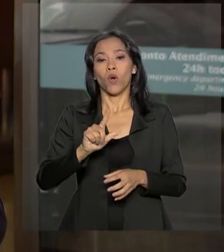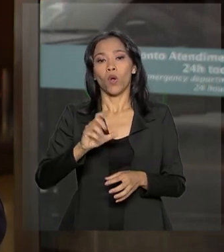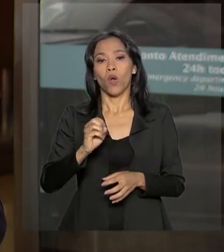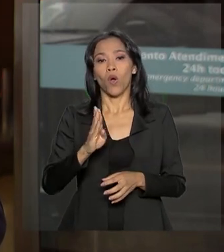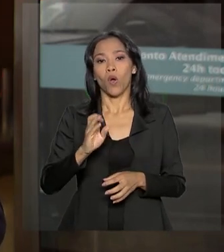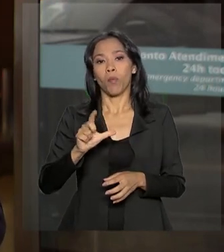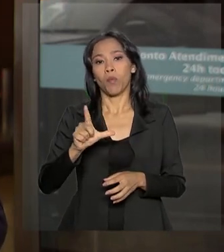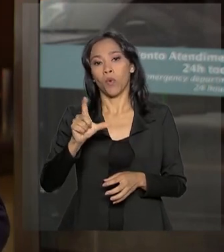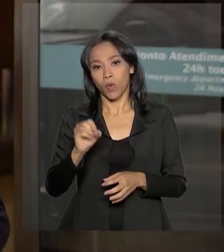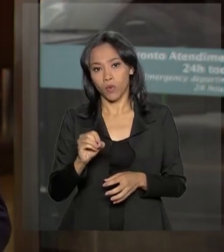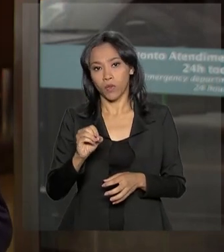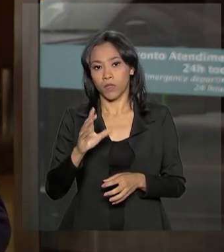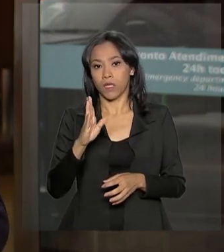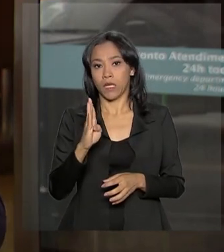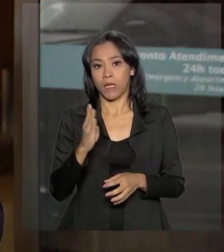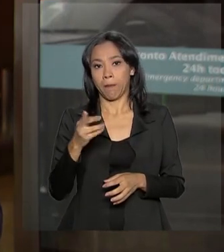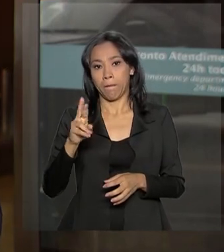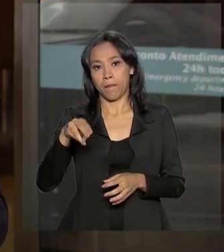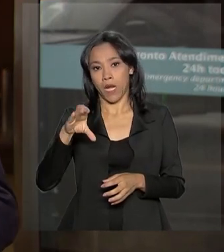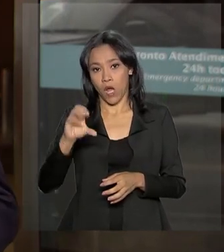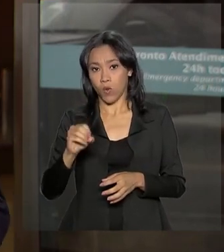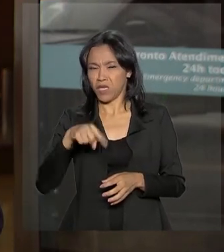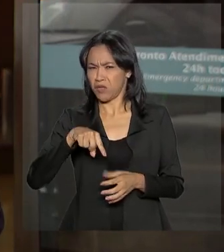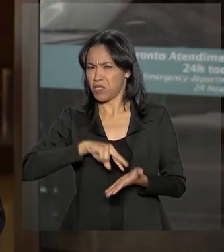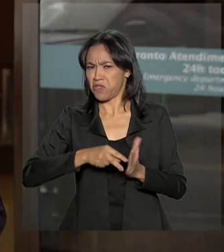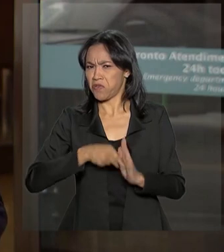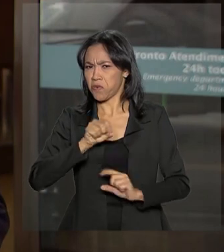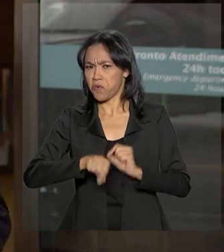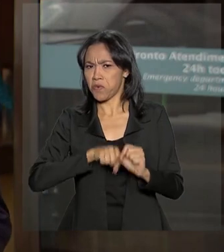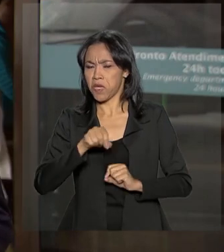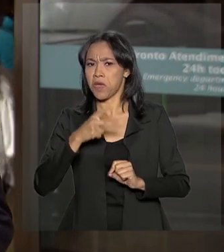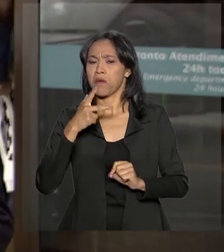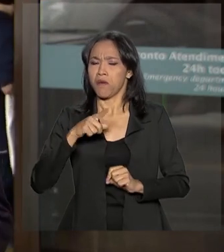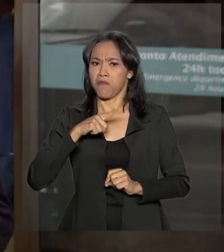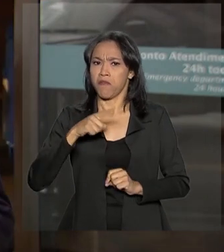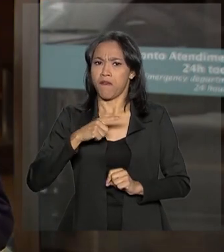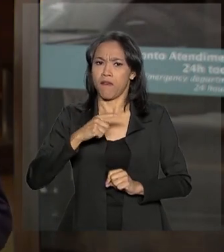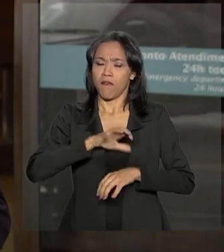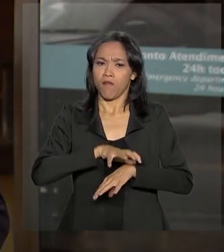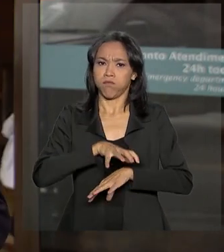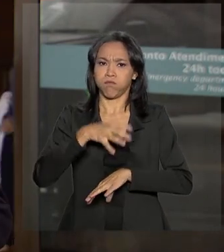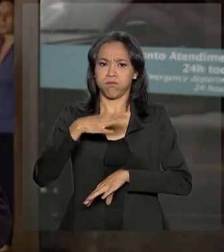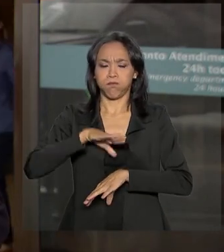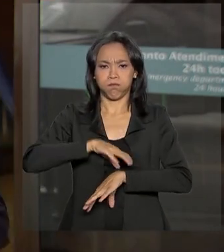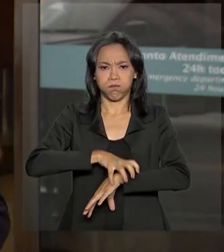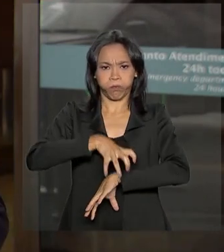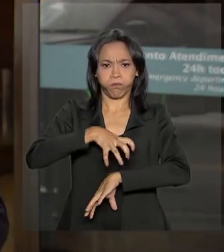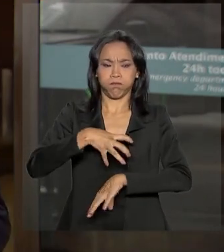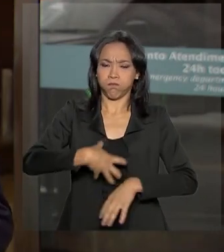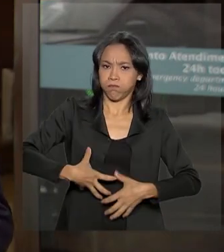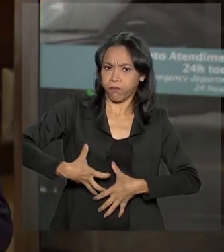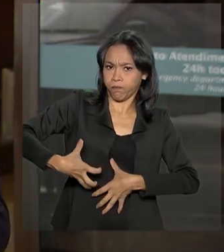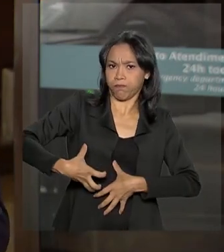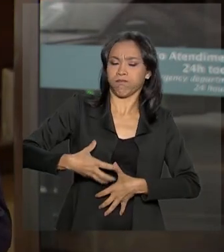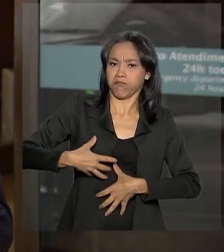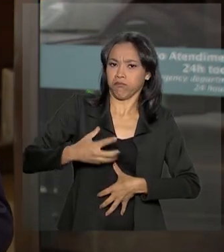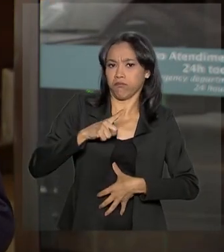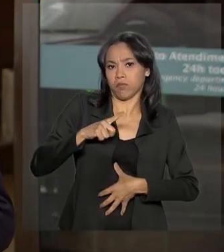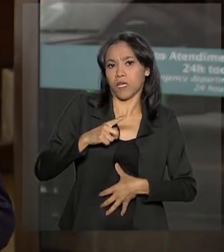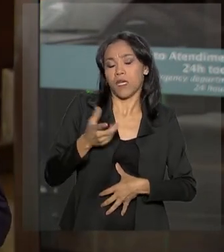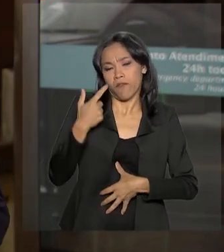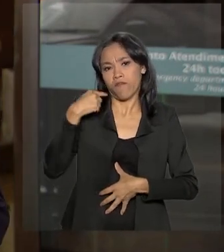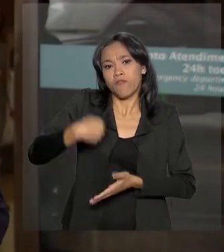indicar sinais de infecção. Diante desse quadro, os médicos passaram a administrar antibióticos de amplo espectro e